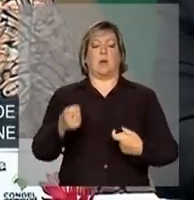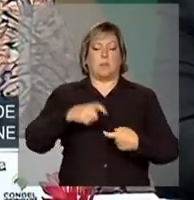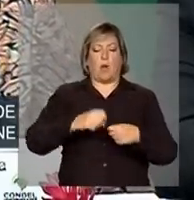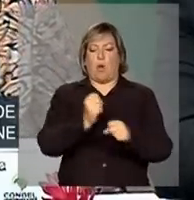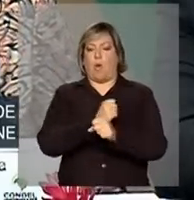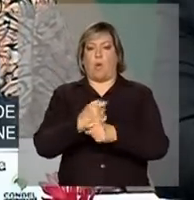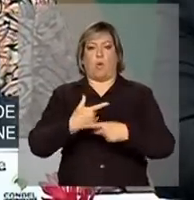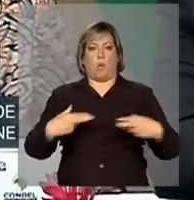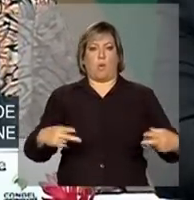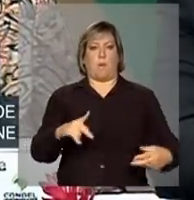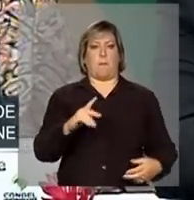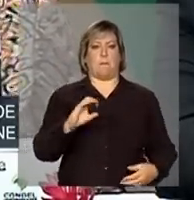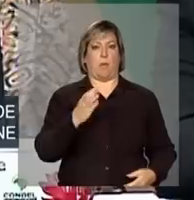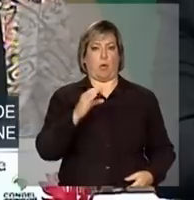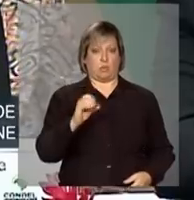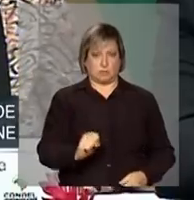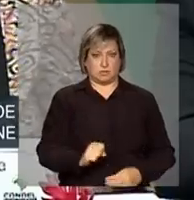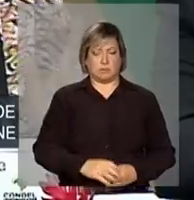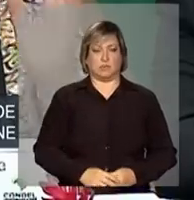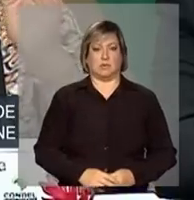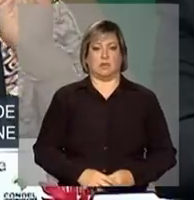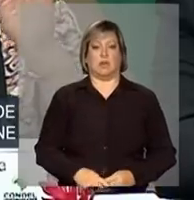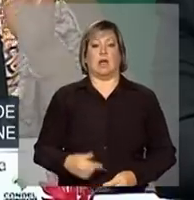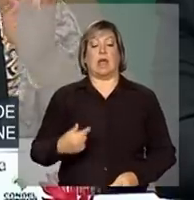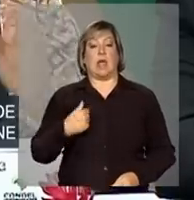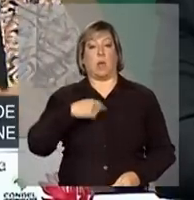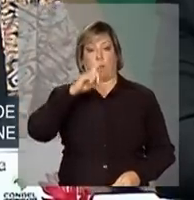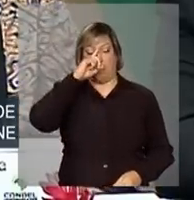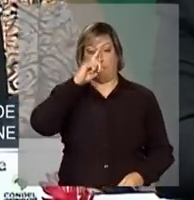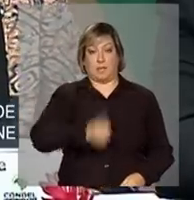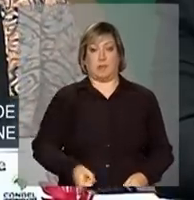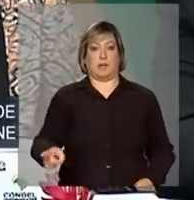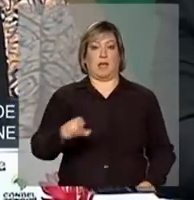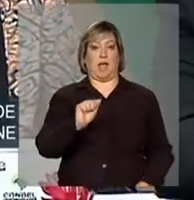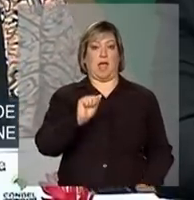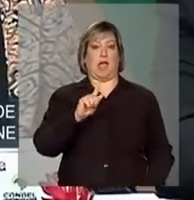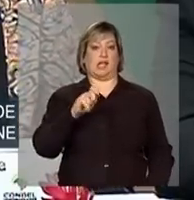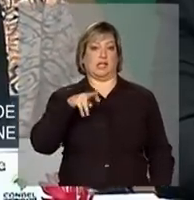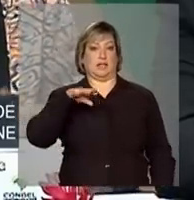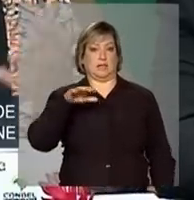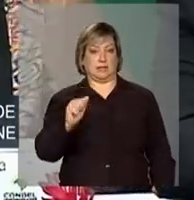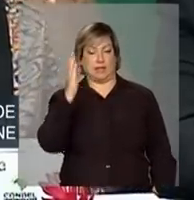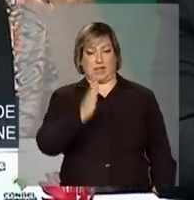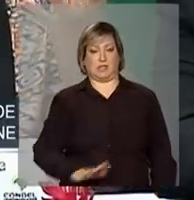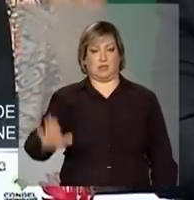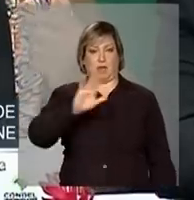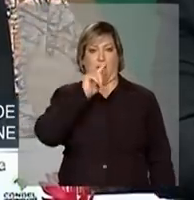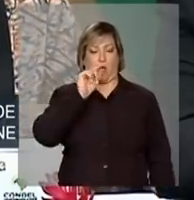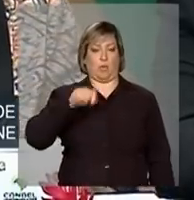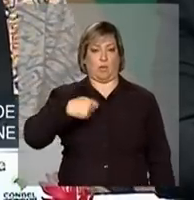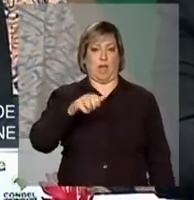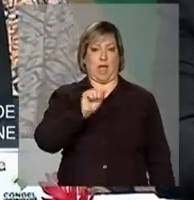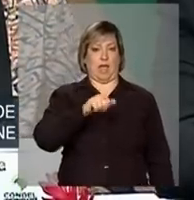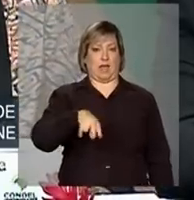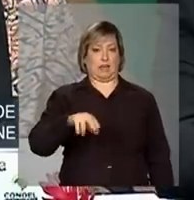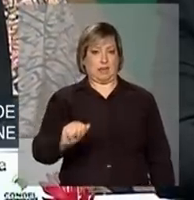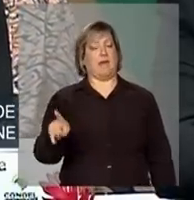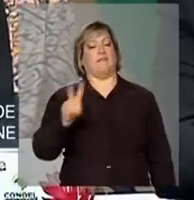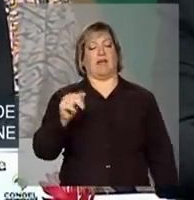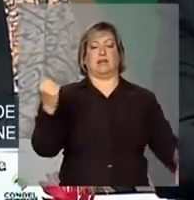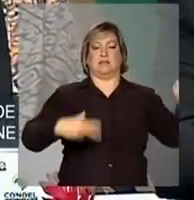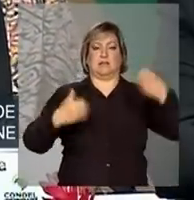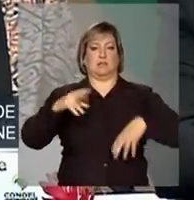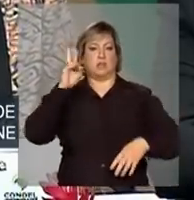construção de portas. E eu determinei a ANA, a Agência Nacional de Águas, e ela vai fazer uma exposição sobre isso,